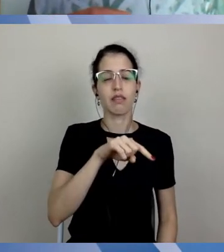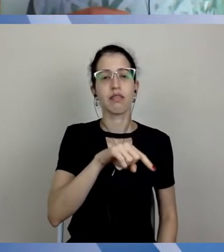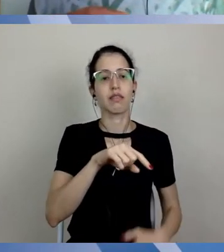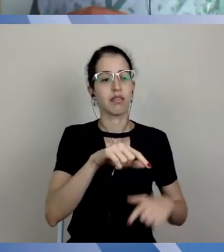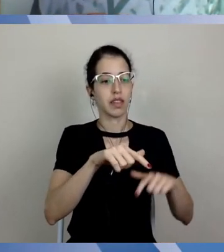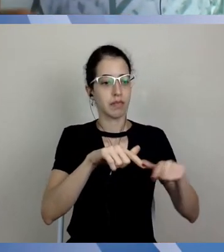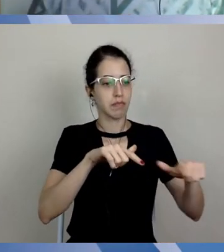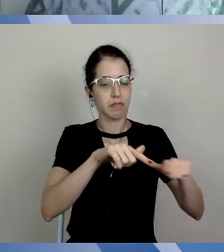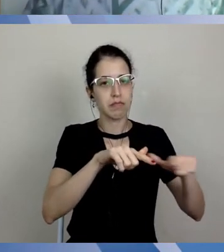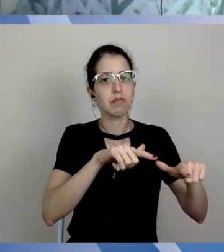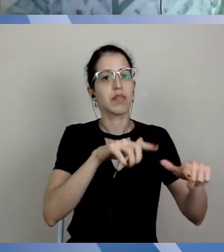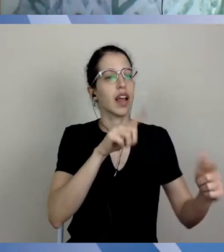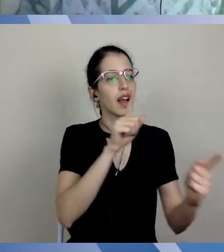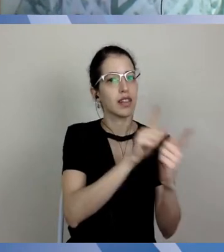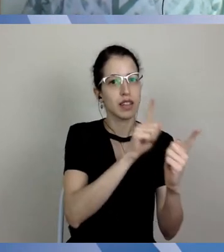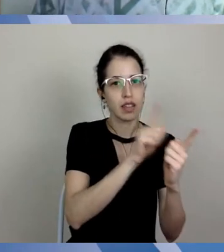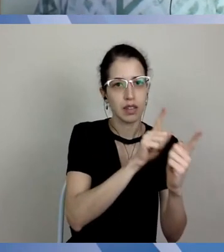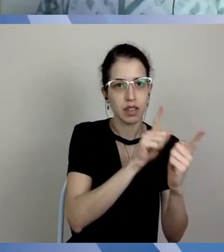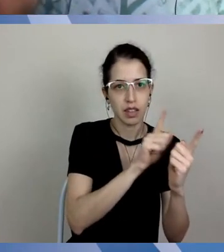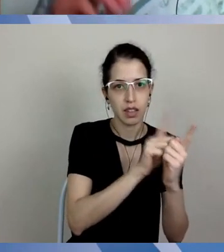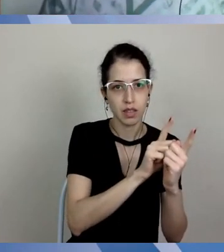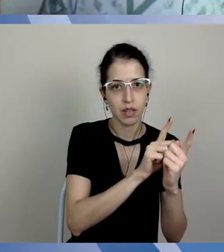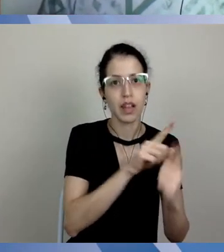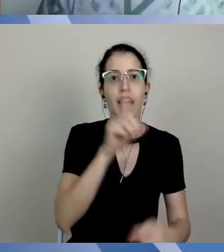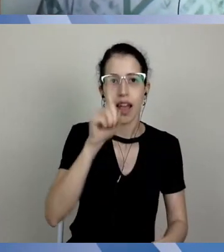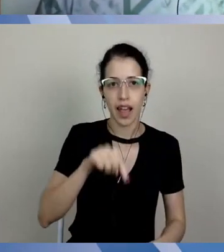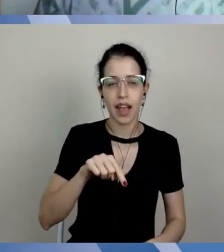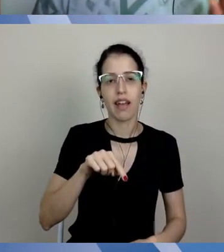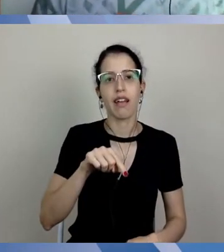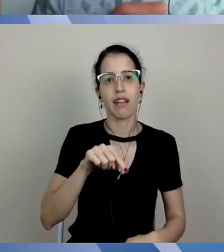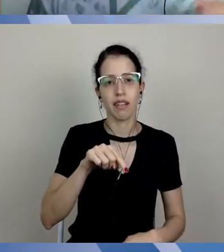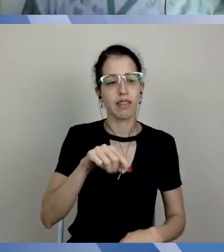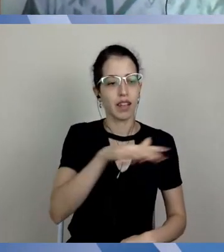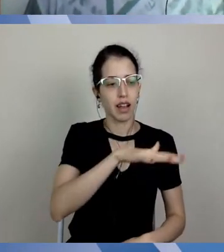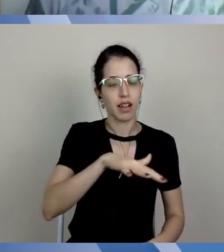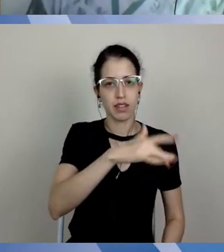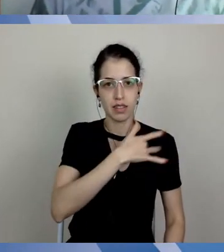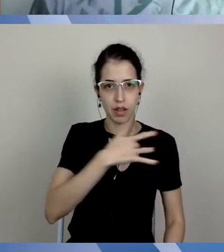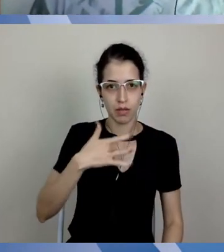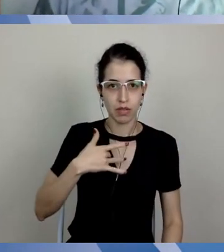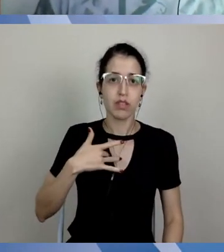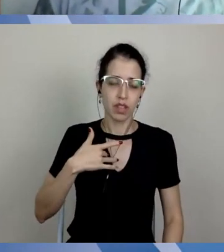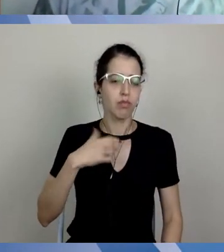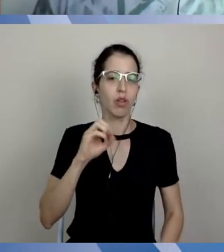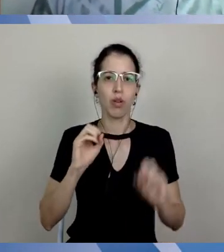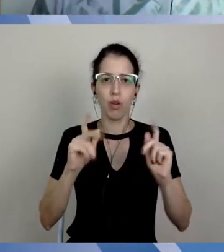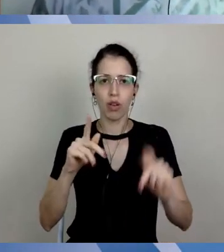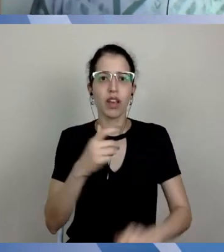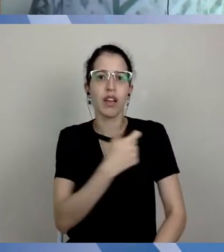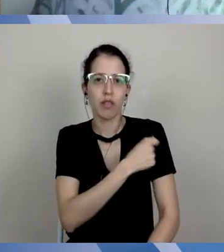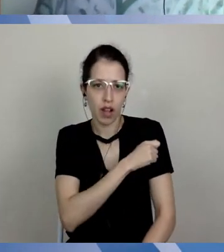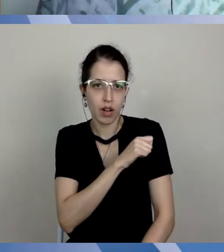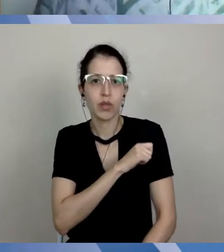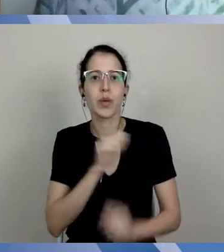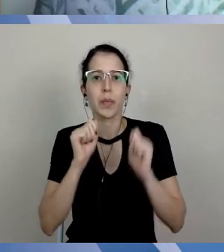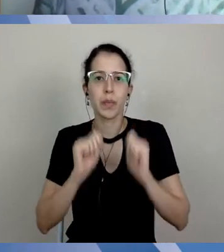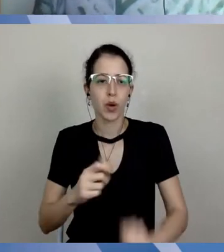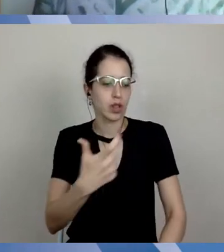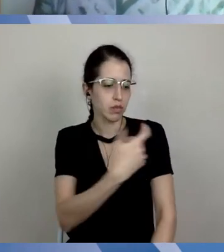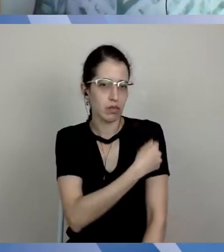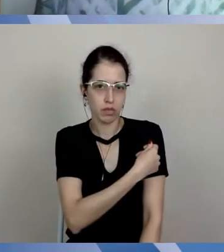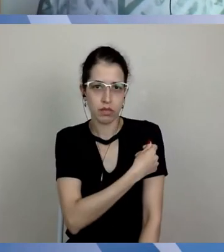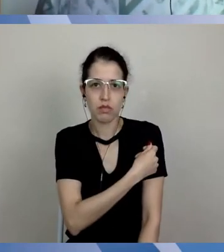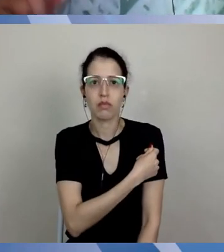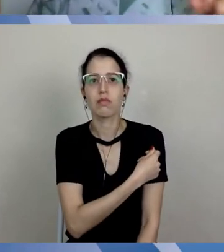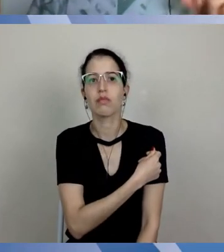Então, se o sistema de saúde quer a ajuda da universidade para desreprimir a demanda, a universidade vai oferecer esse estagiário aqui. Então, ela tem que vacinar esse estagiário,